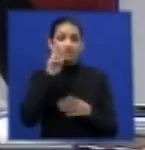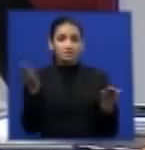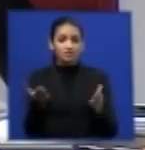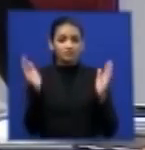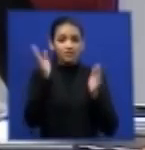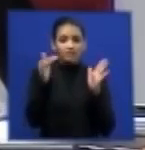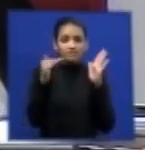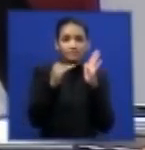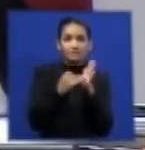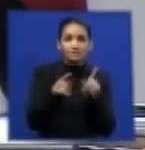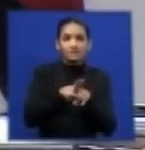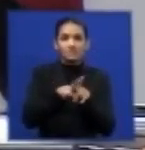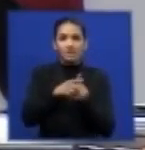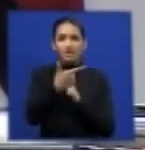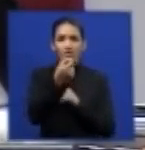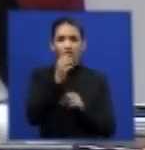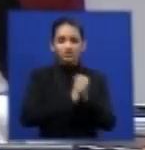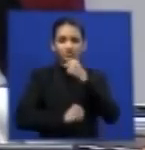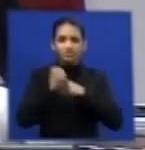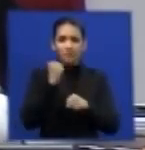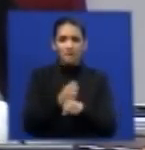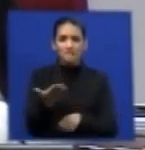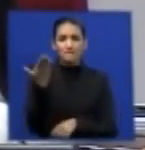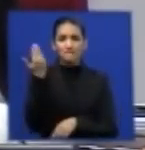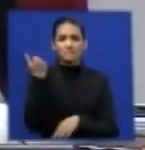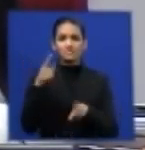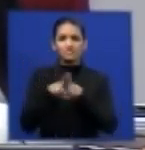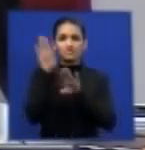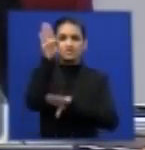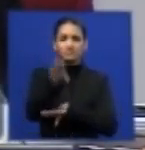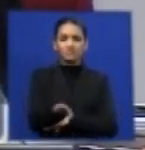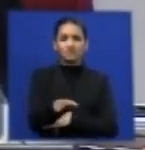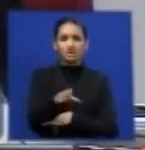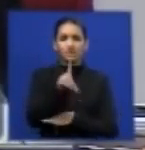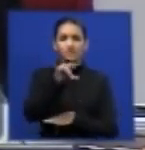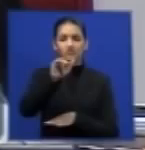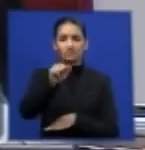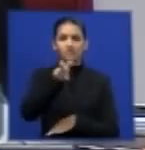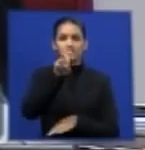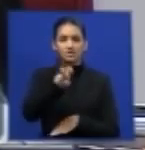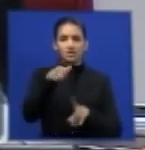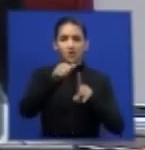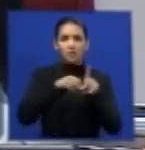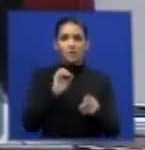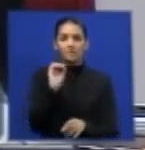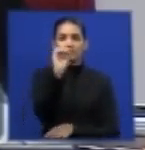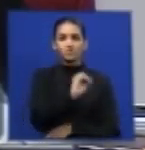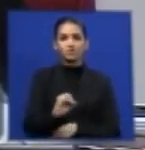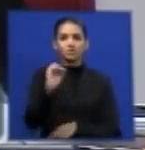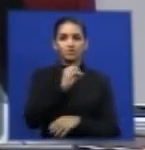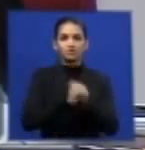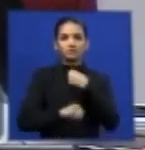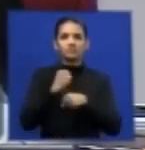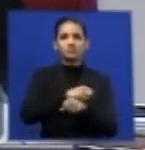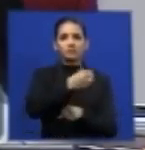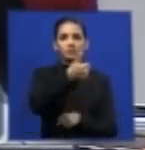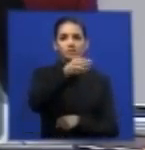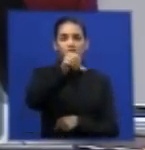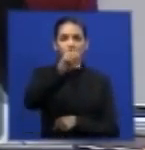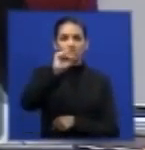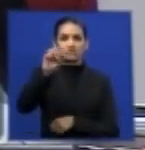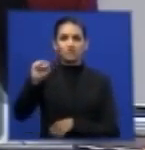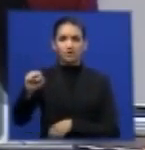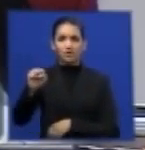que há quase 20 anos atrás na tarde de 5 de outubro de 88 o presidente da